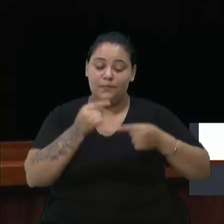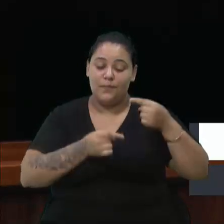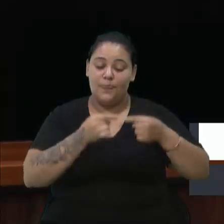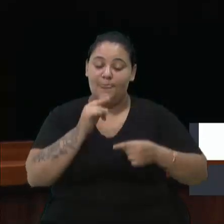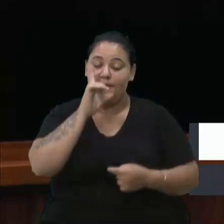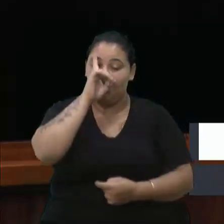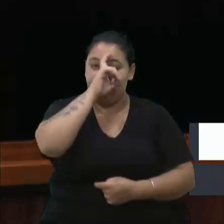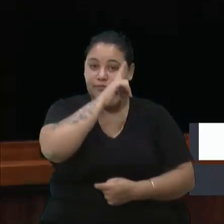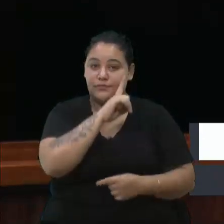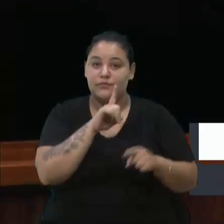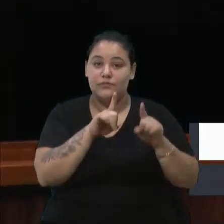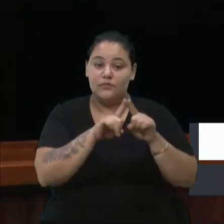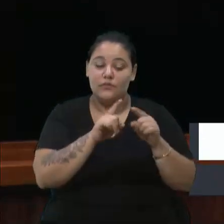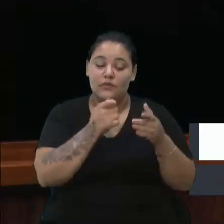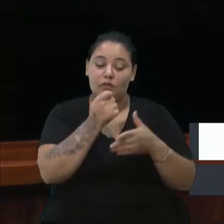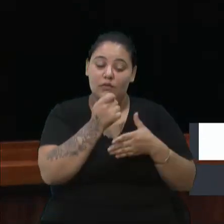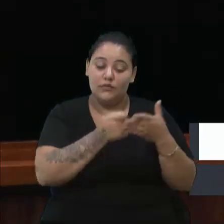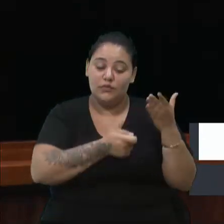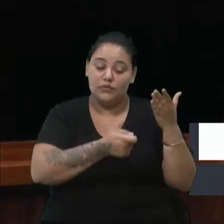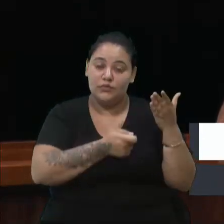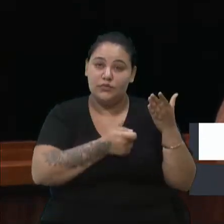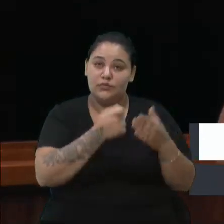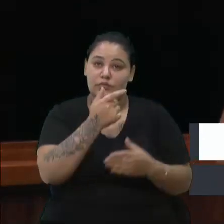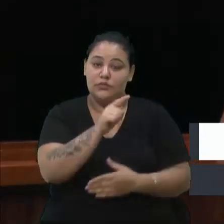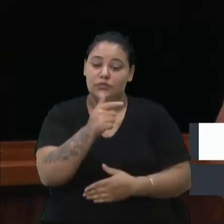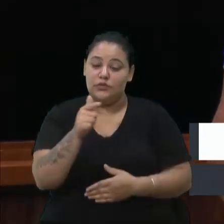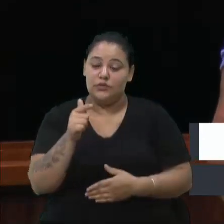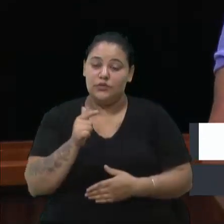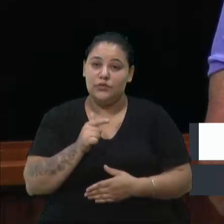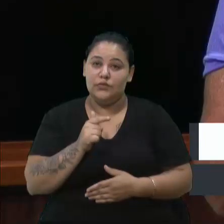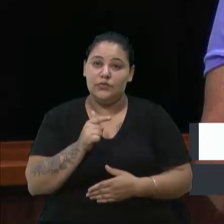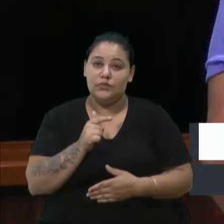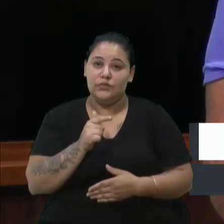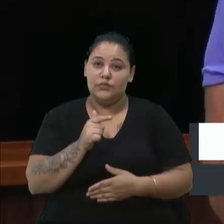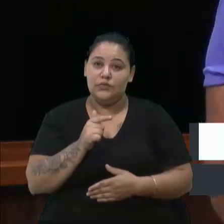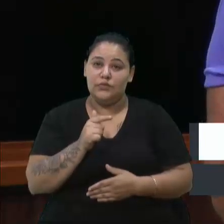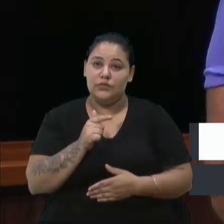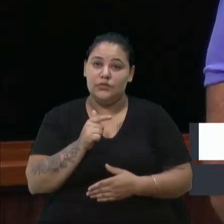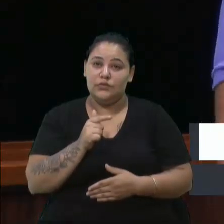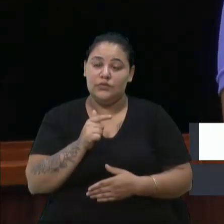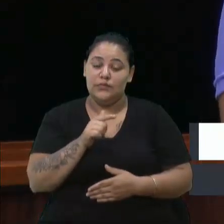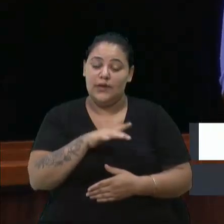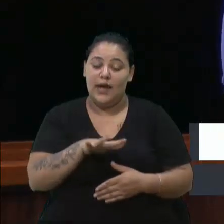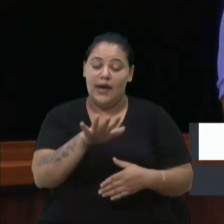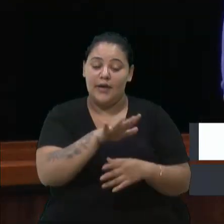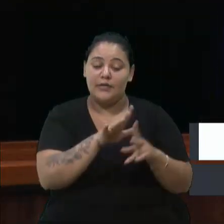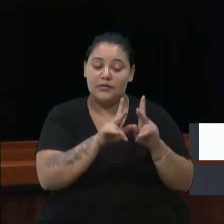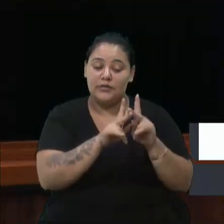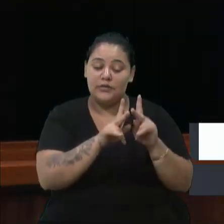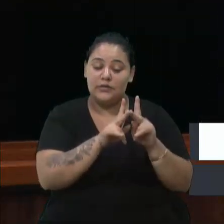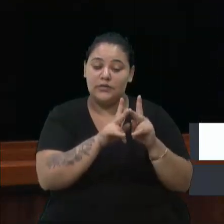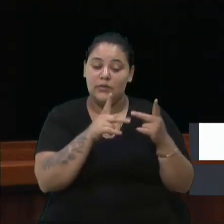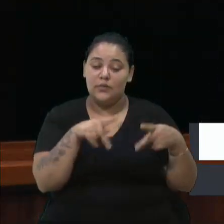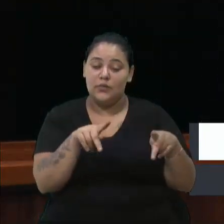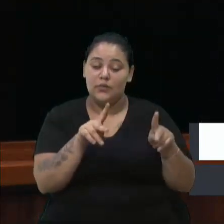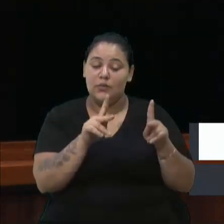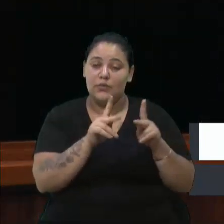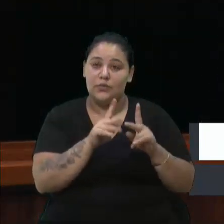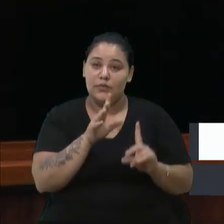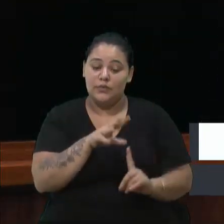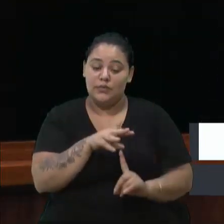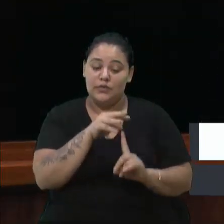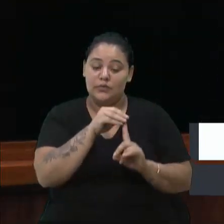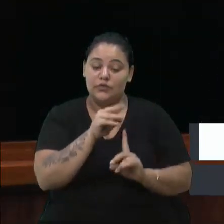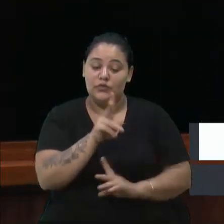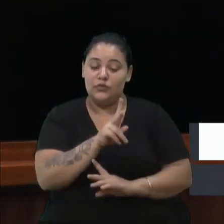dificuldade de concurso para outras categorias no serviço público, inclusive professoras, que é